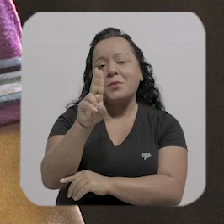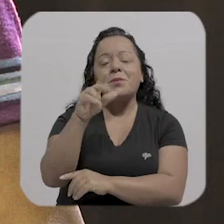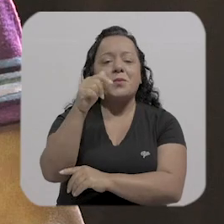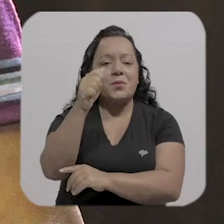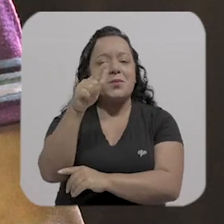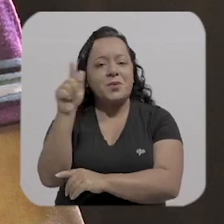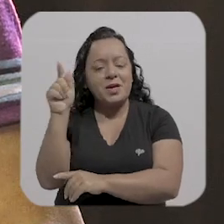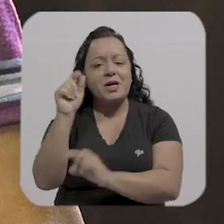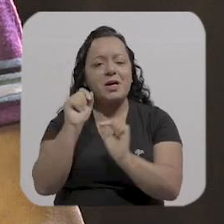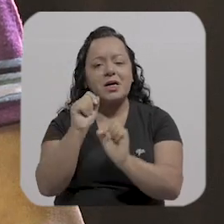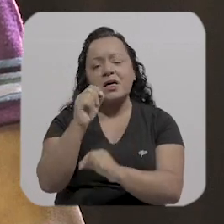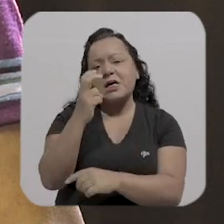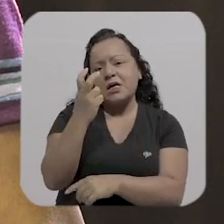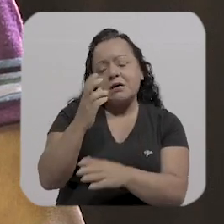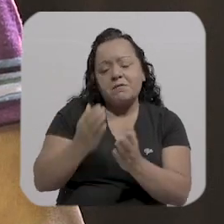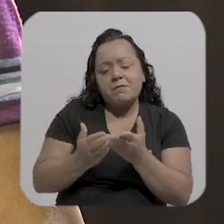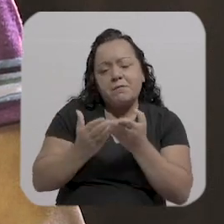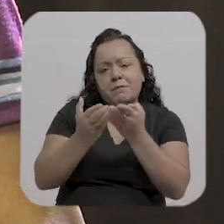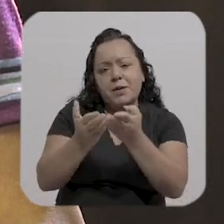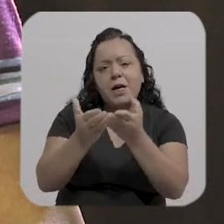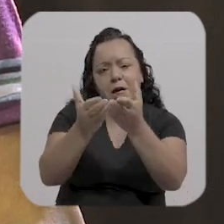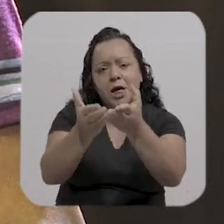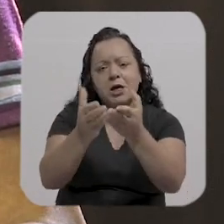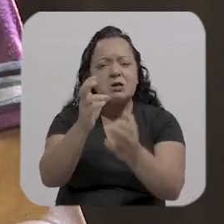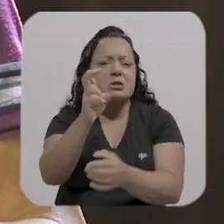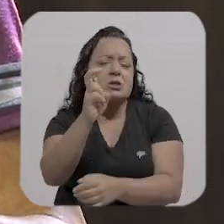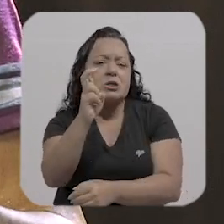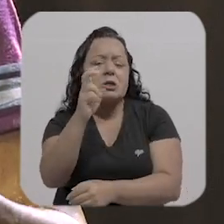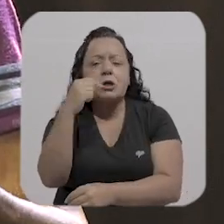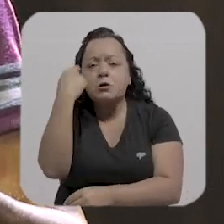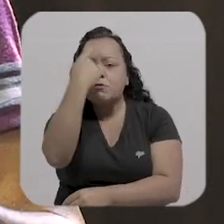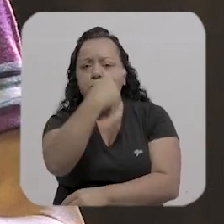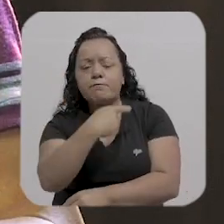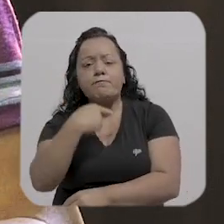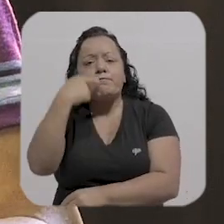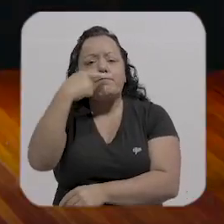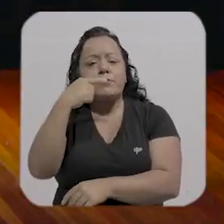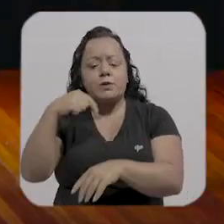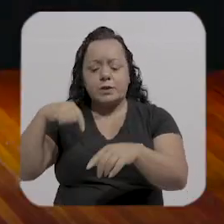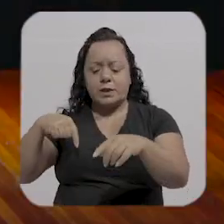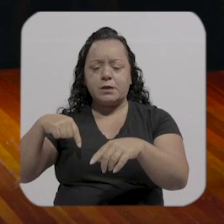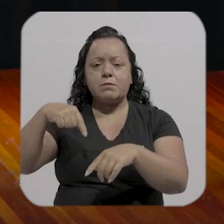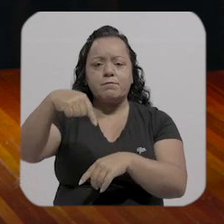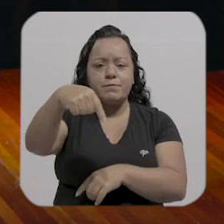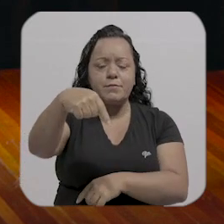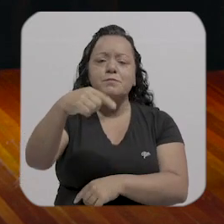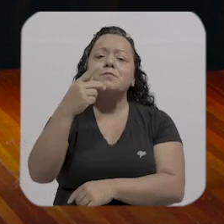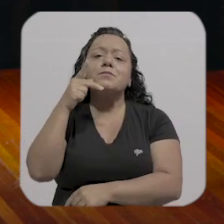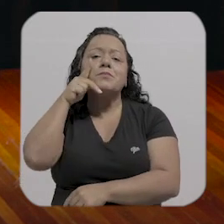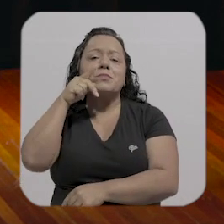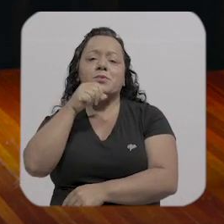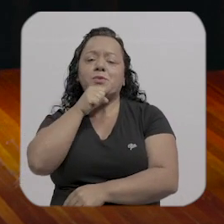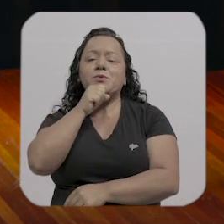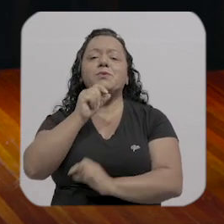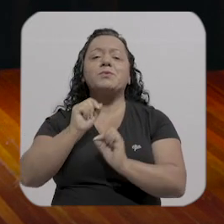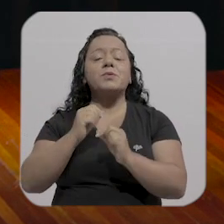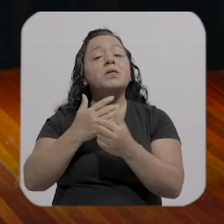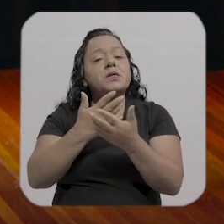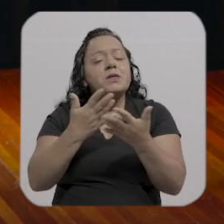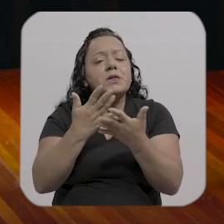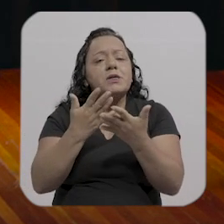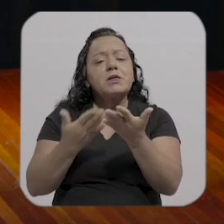Porto Velho, e fui tendo essa relação com o rio,